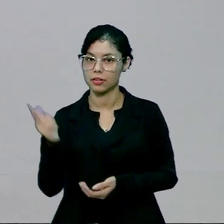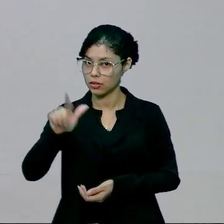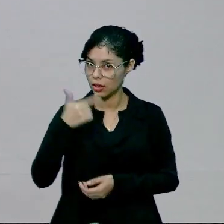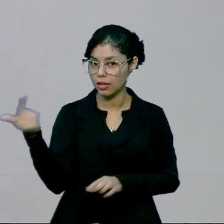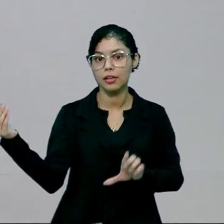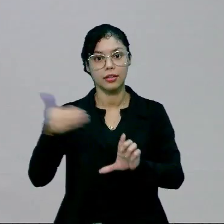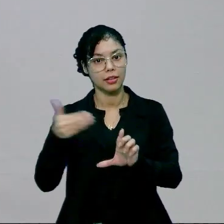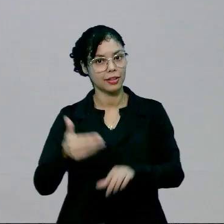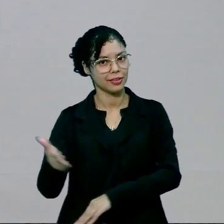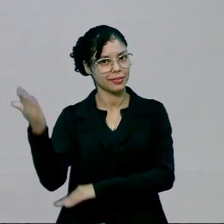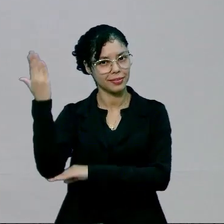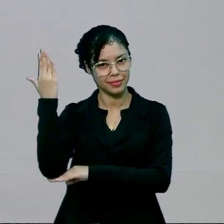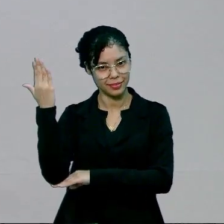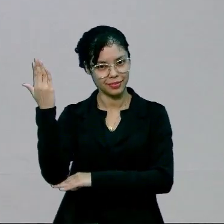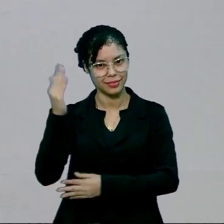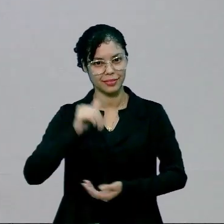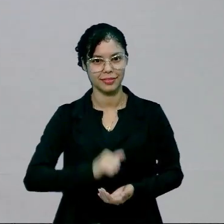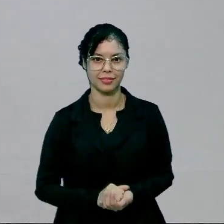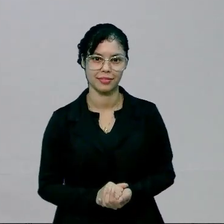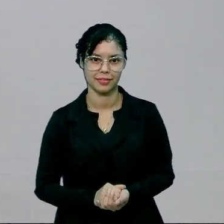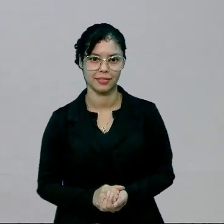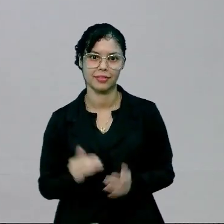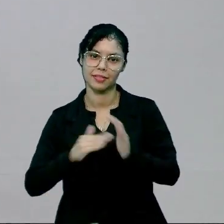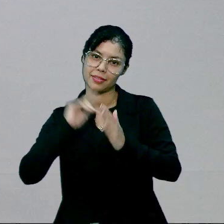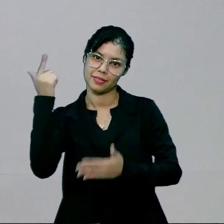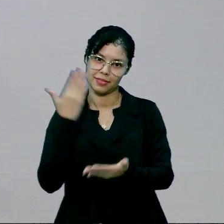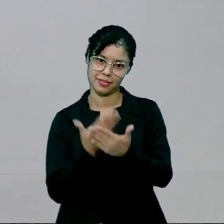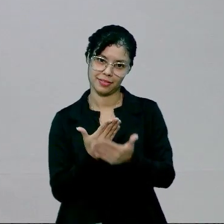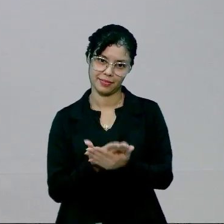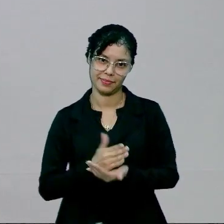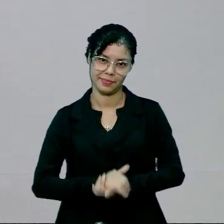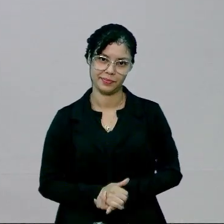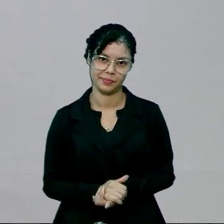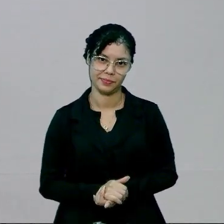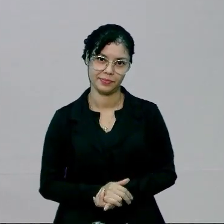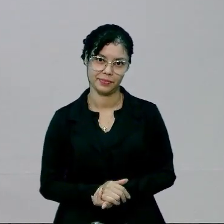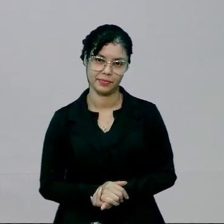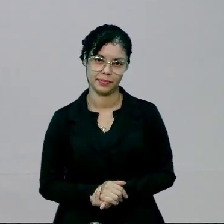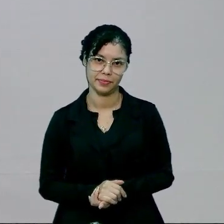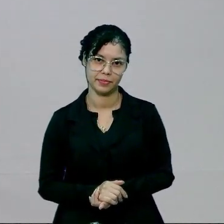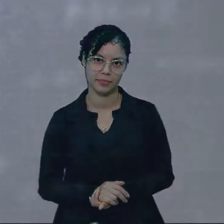e outras, acesse as nossas plataformas. E até a próxima aula!